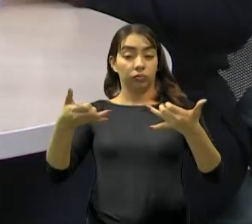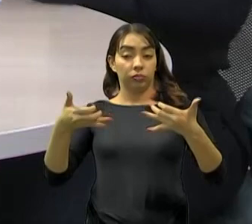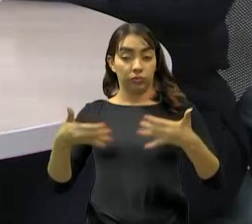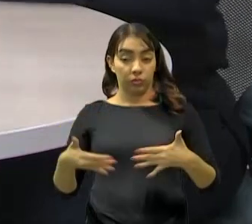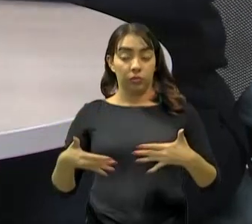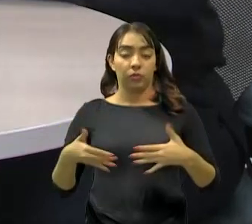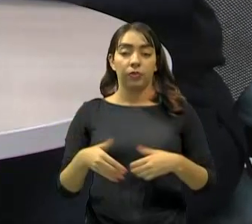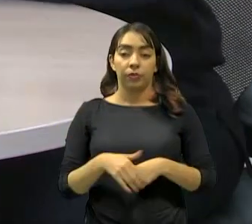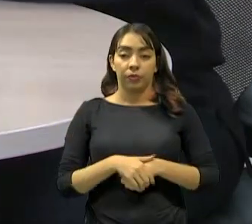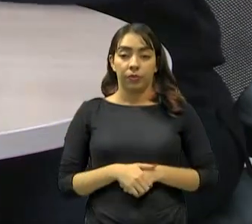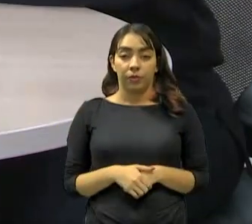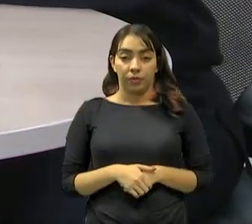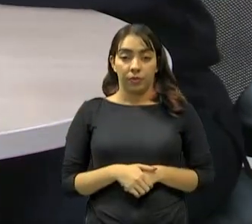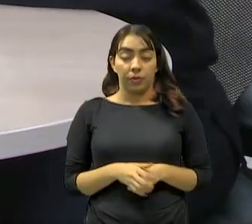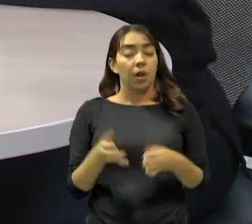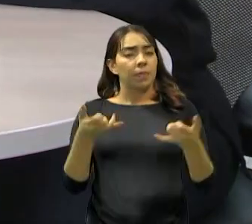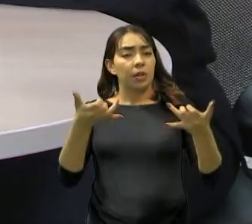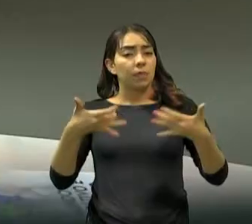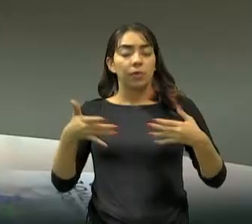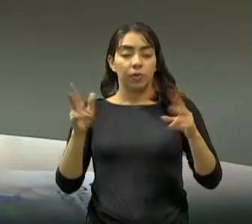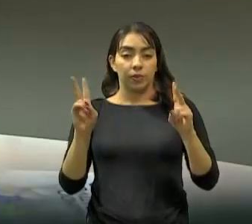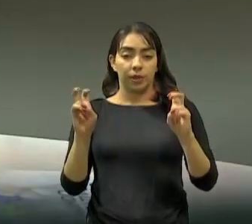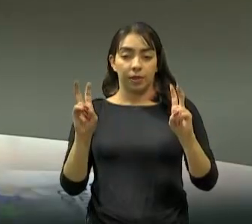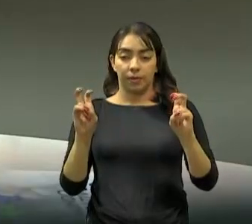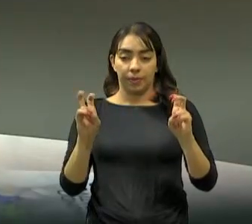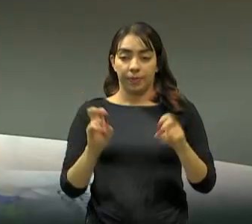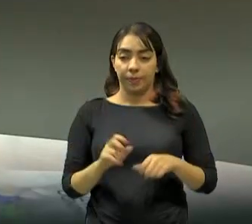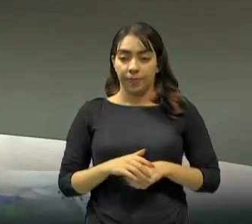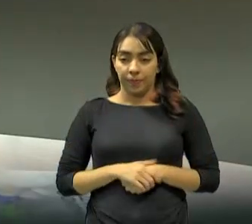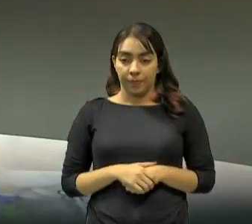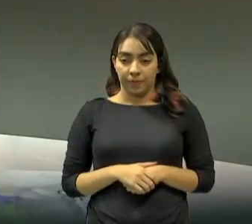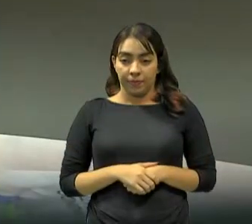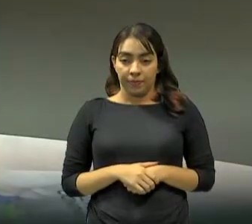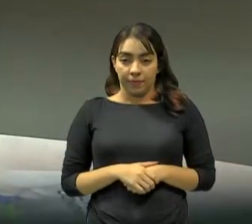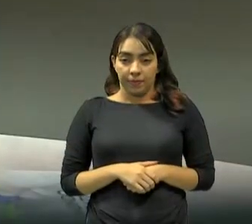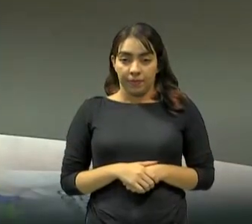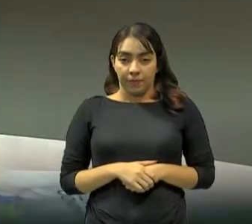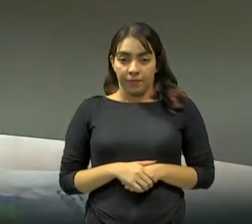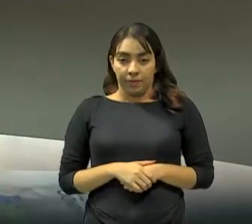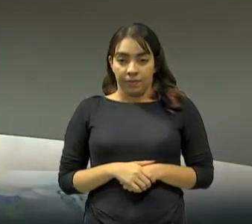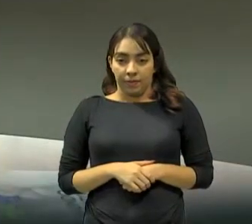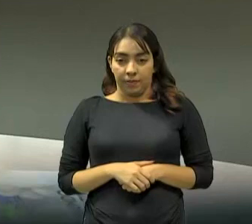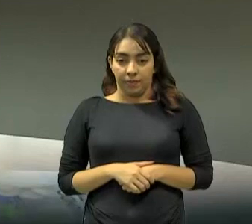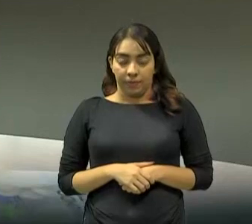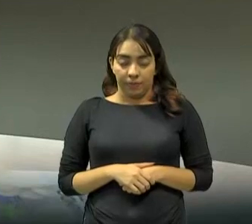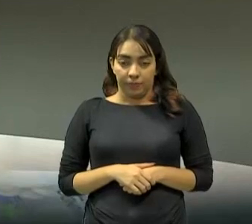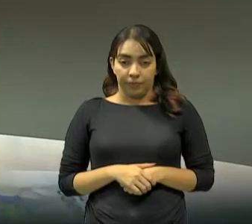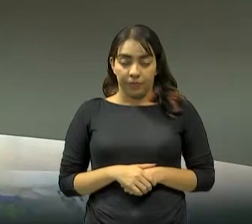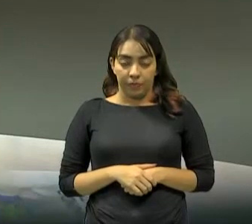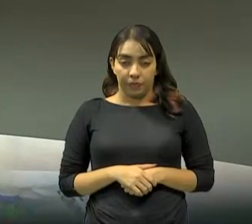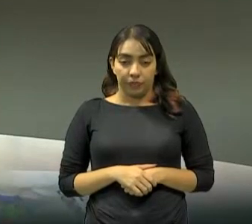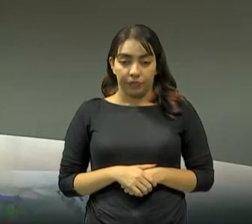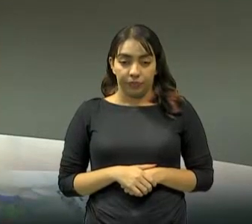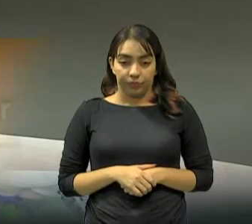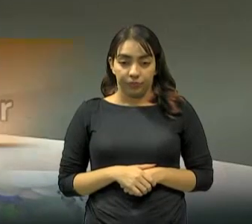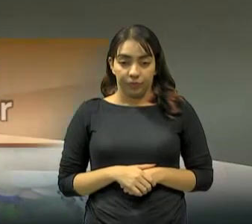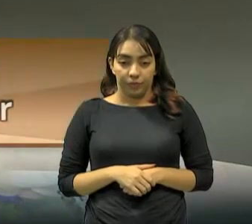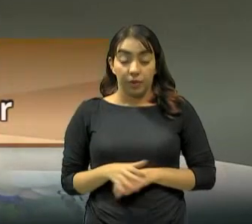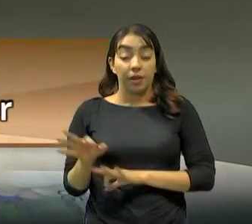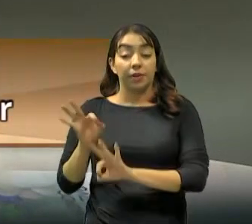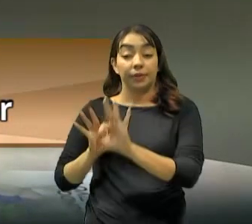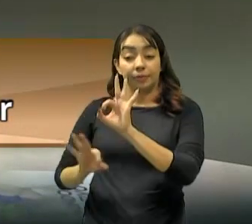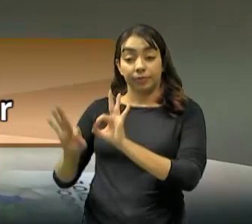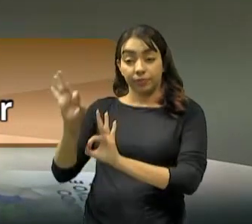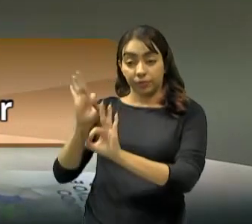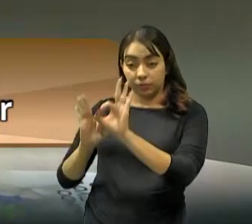autores e os temas que eles abordaram. Isso. Quando a gente estava fechando, né, todo esse